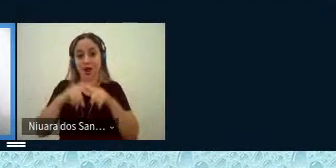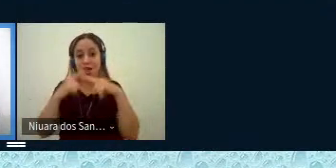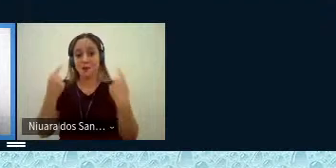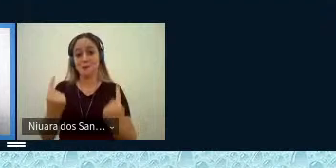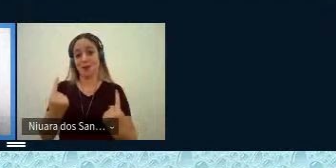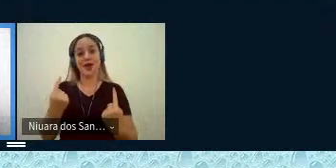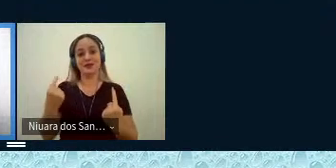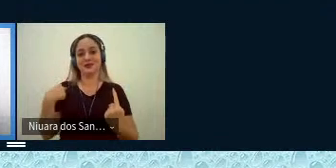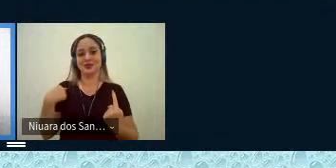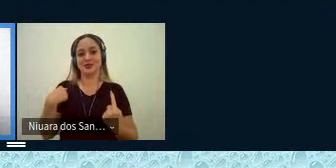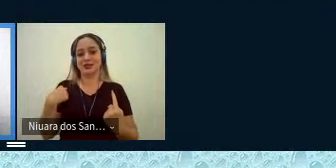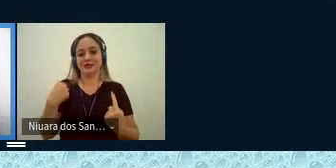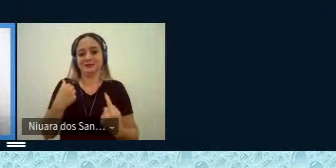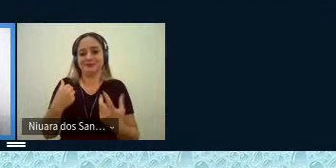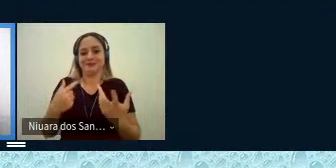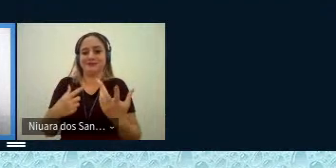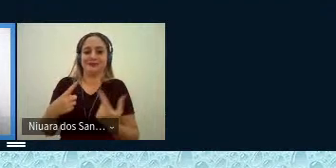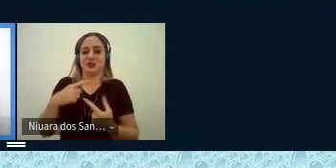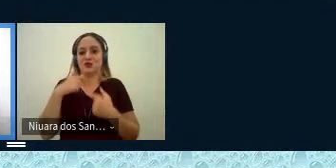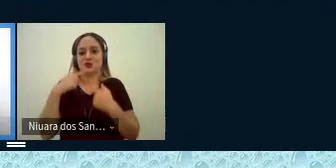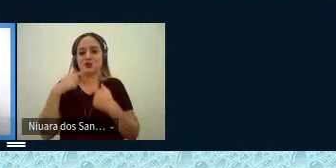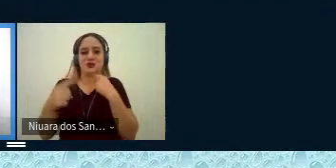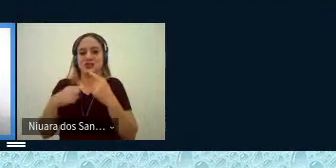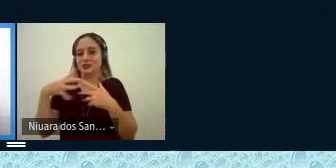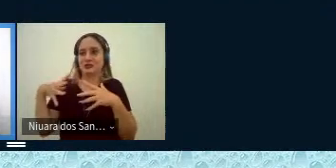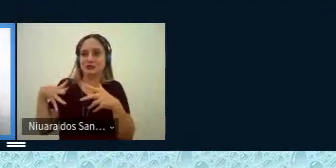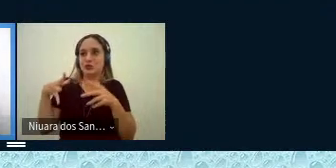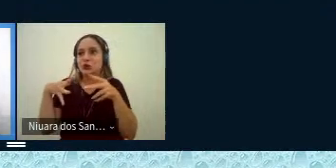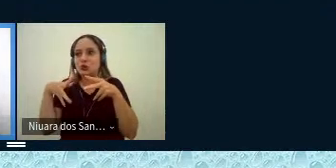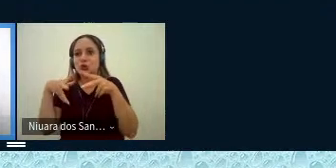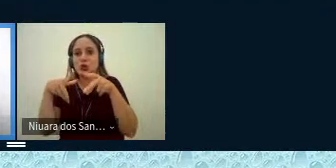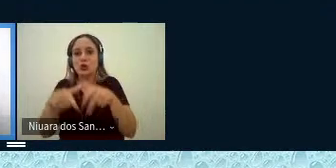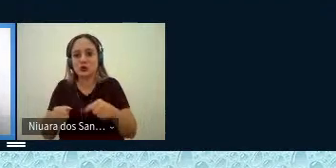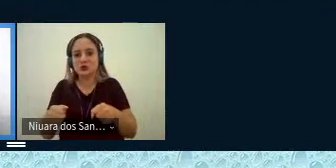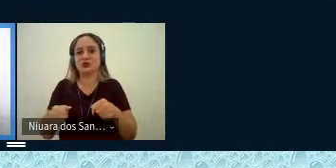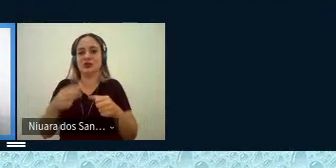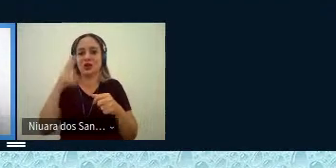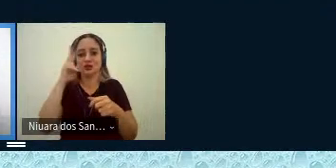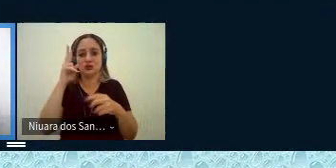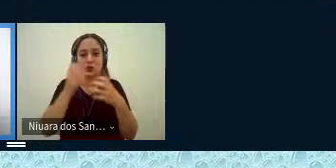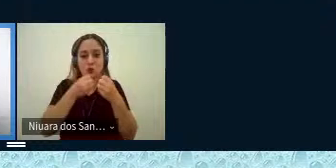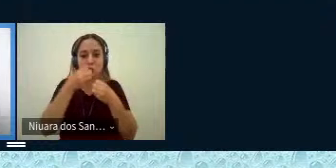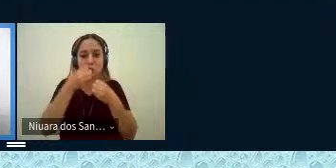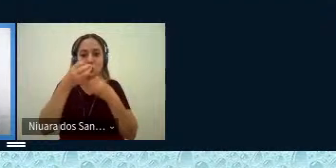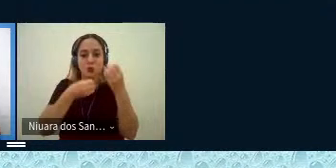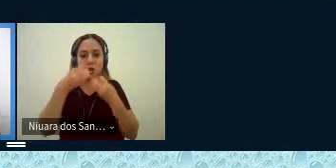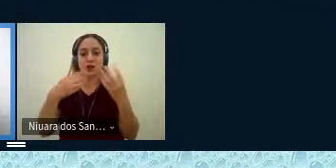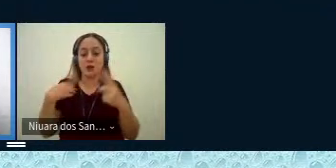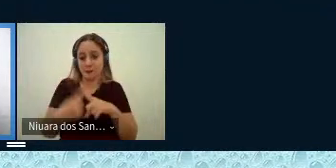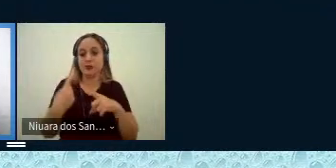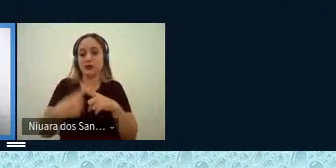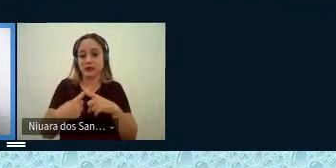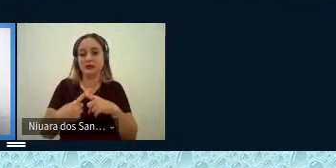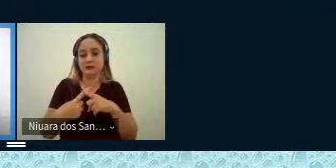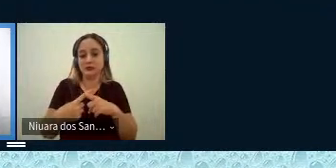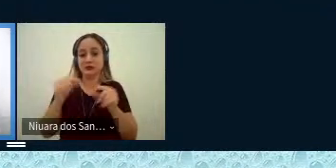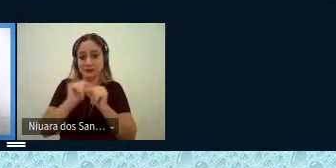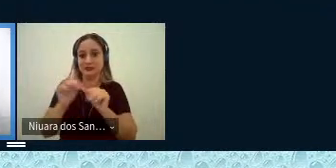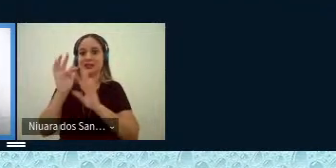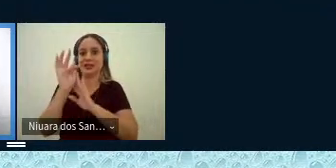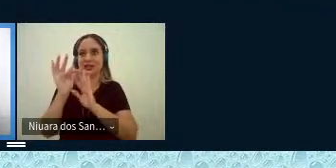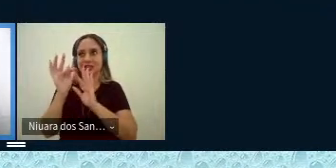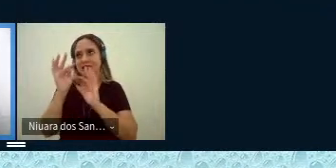dava conta de abraçar todas, todas as narrativas contidas ali, até porque ia rolar teses e mais